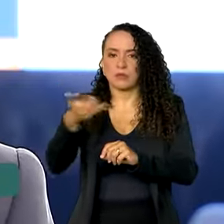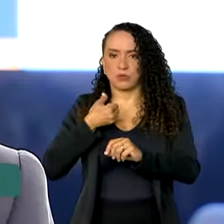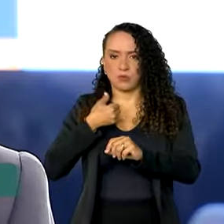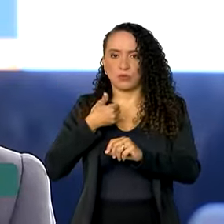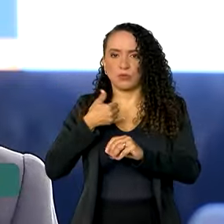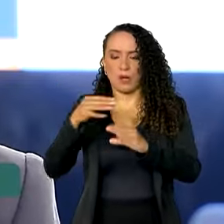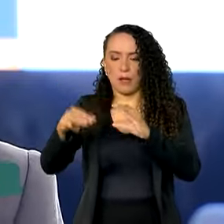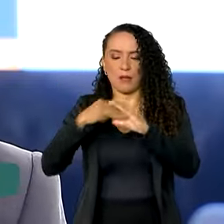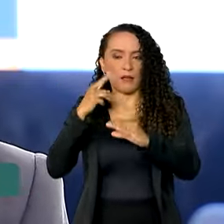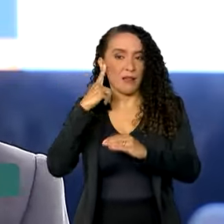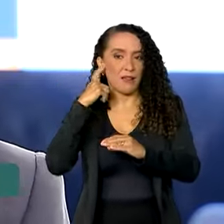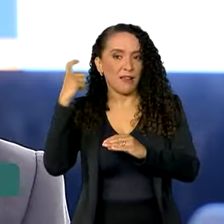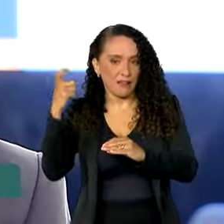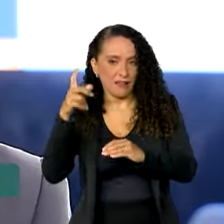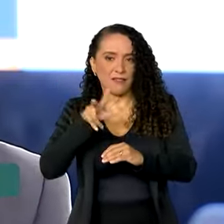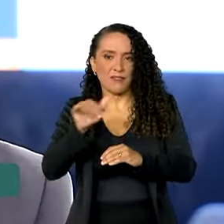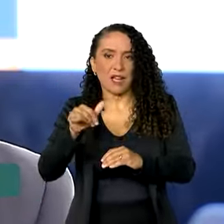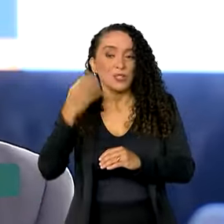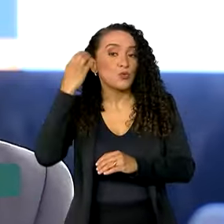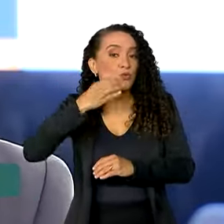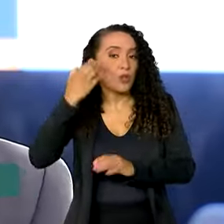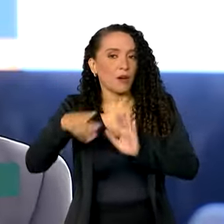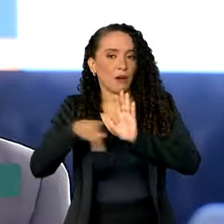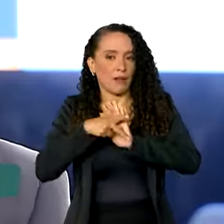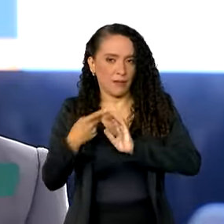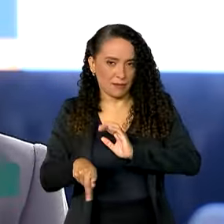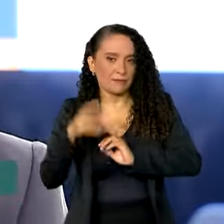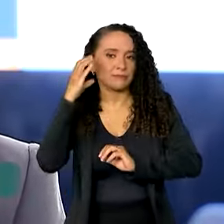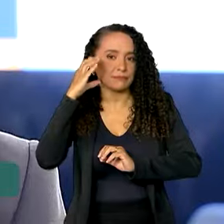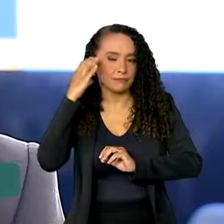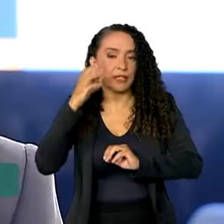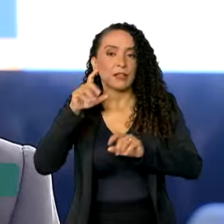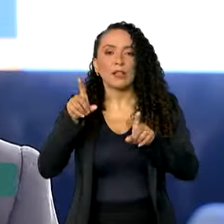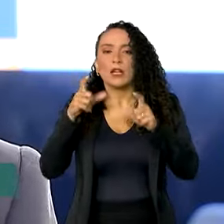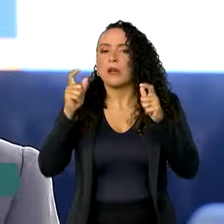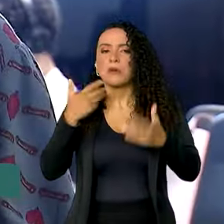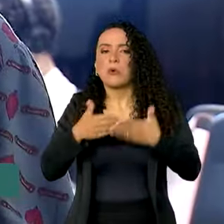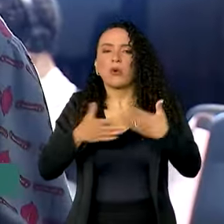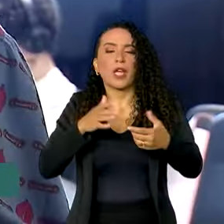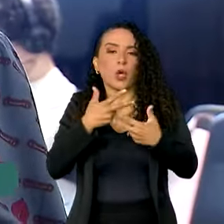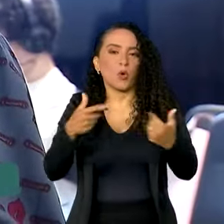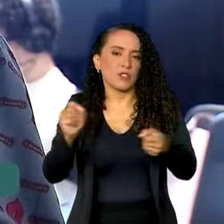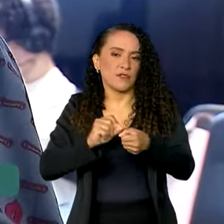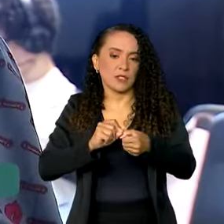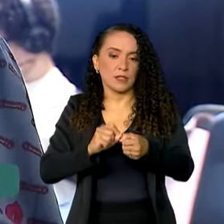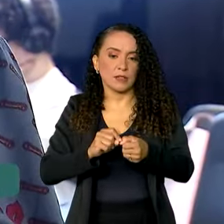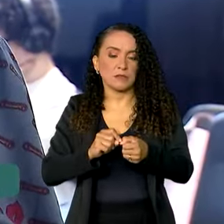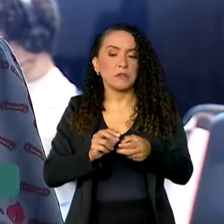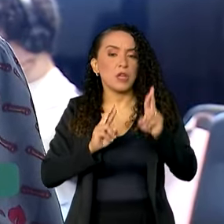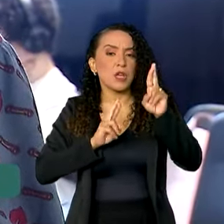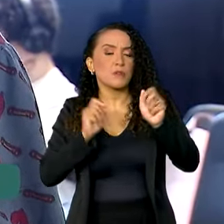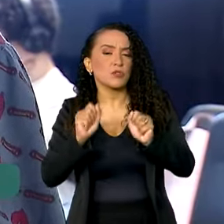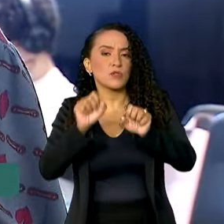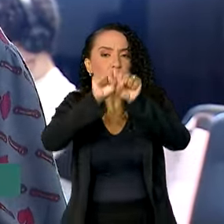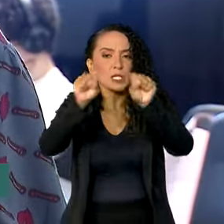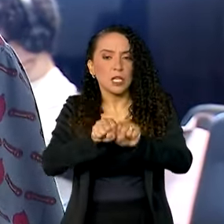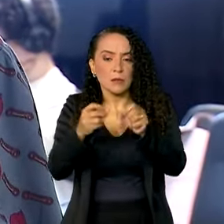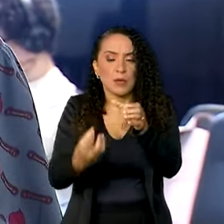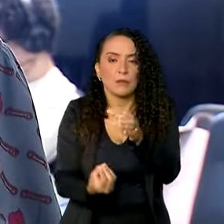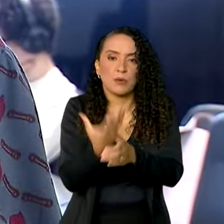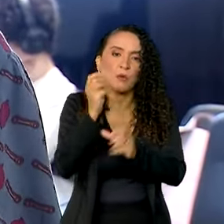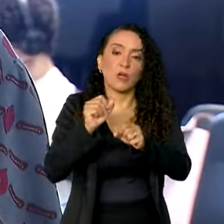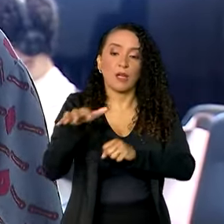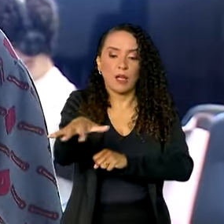sonoro no telefone dela, independentemente do que ela esteja fazendo. A previsão é que o sistema seja implementado